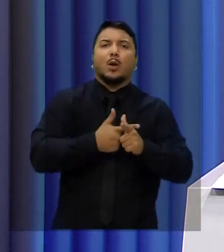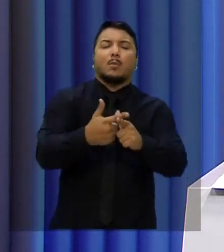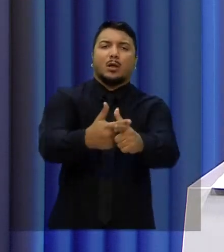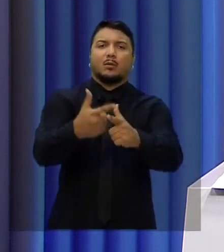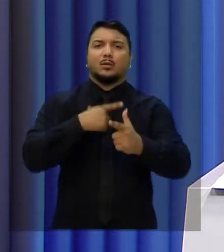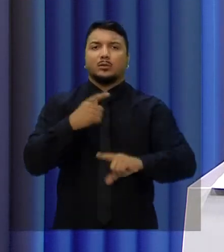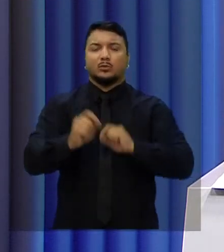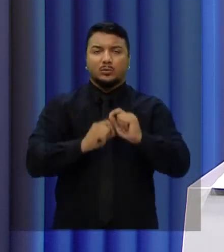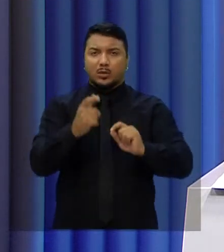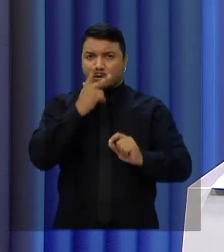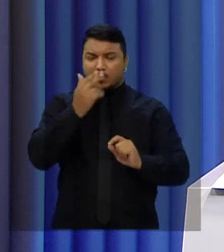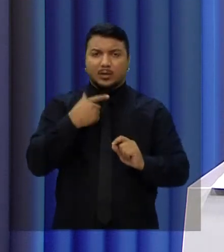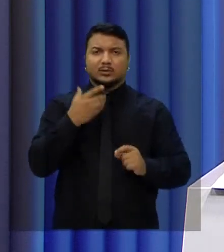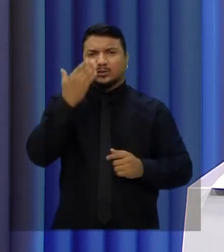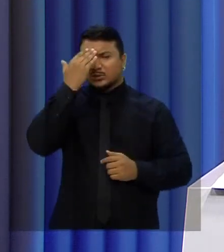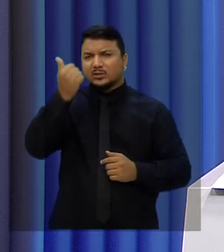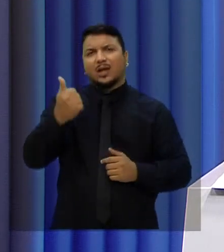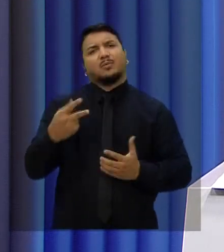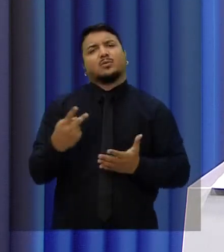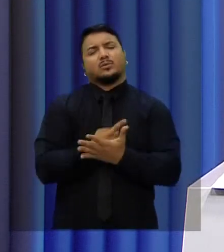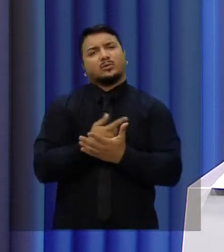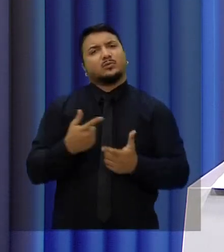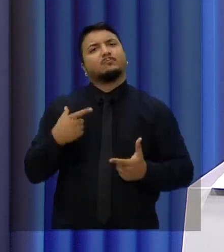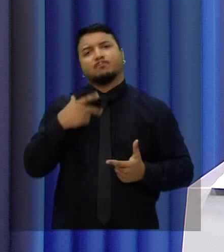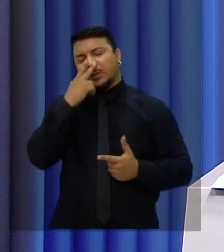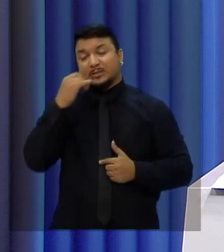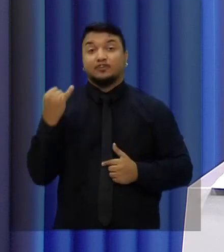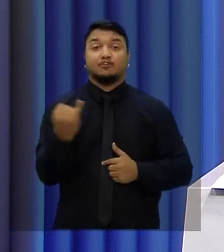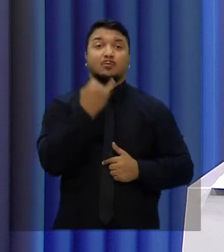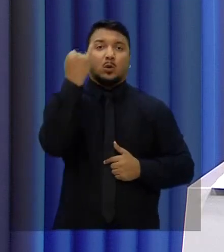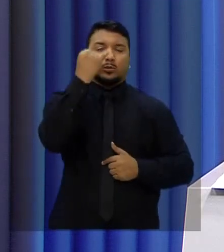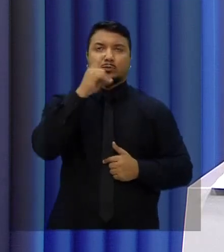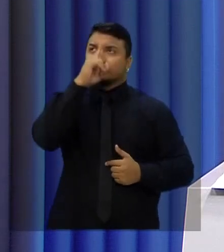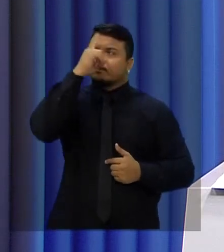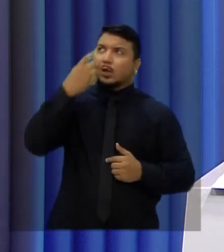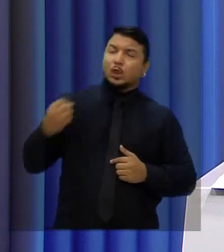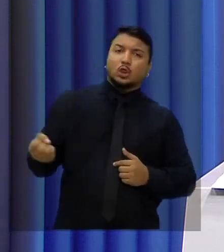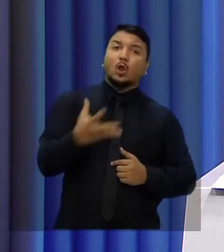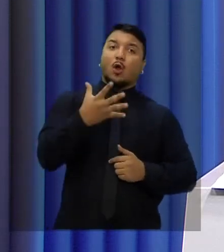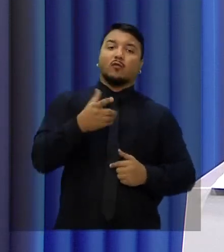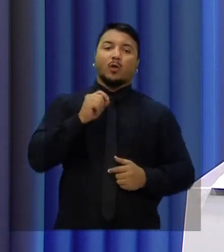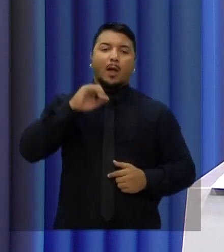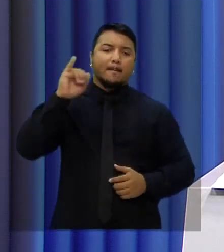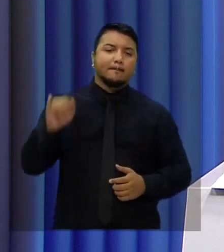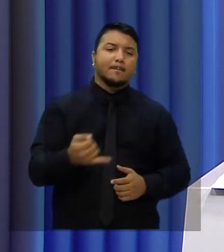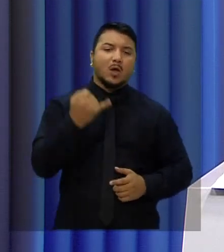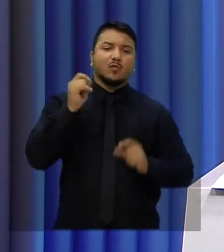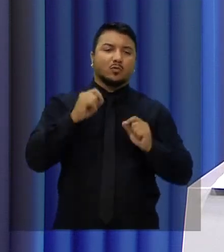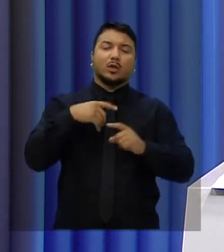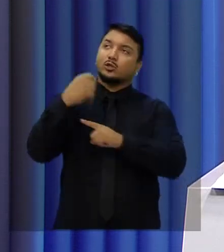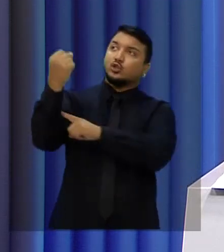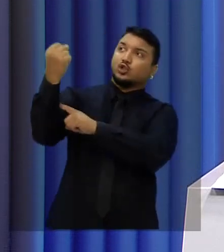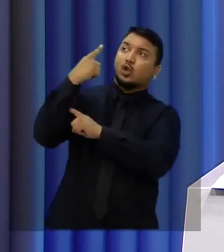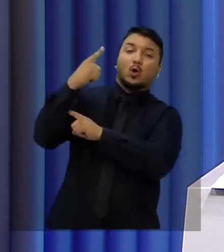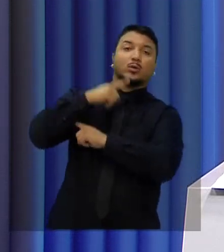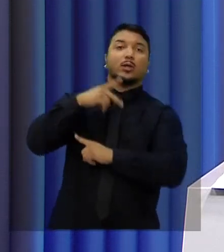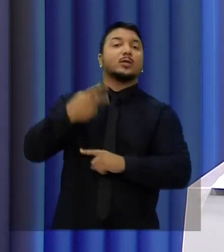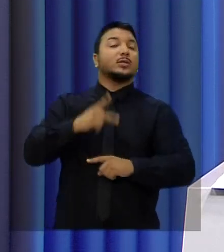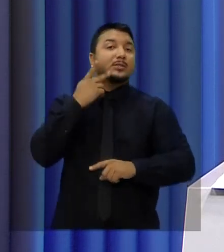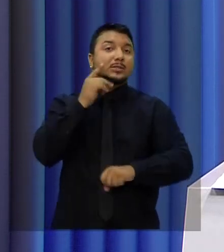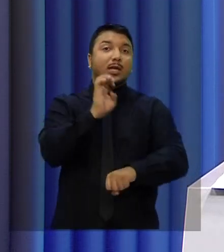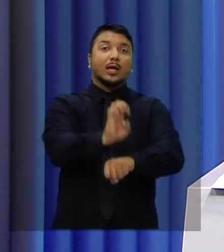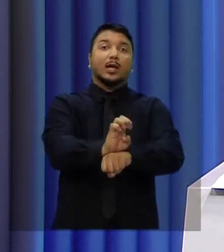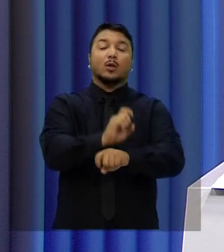necessidade, sabe como isso é importante. É uma ideia inovadora que aproveita o sol abundante do Ceará